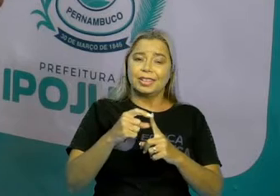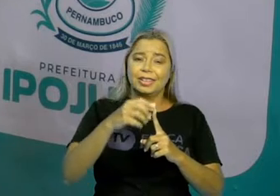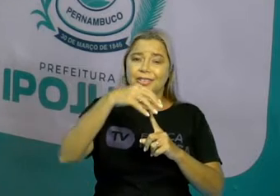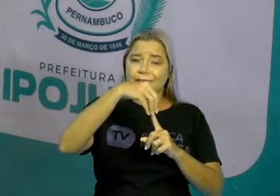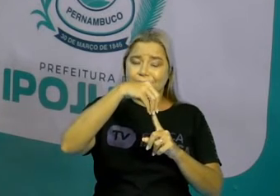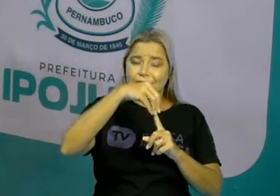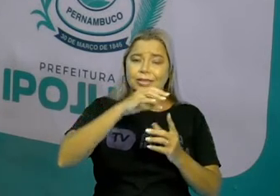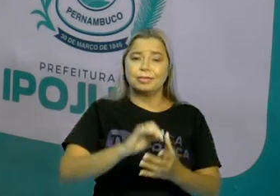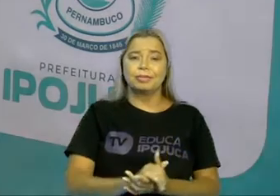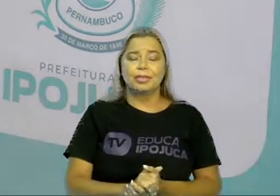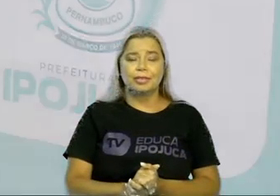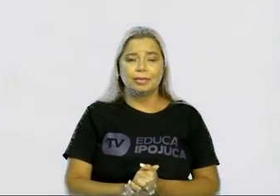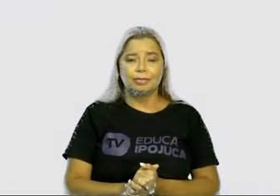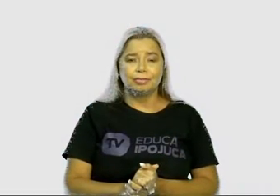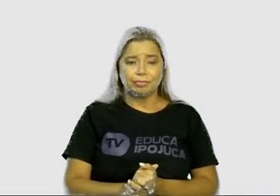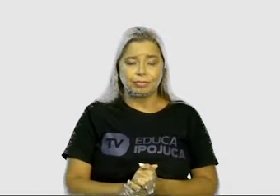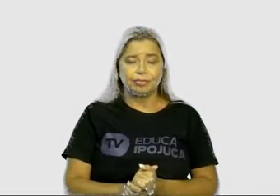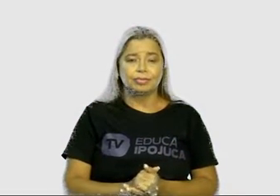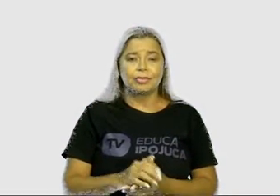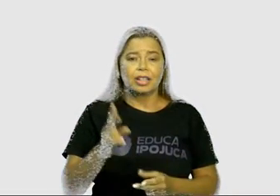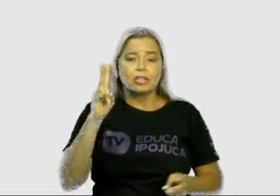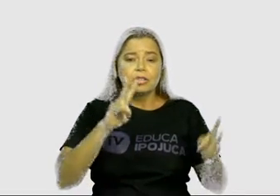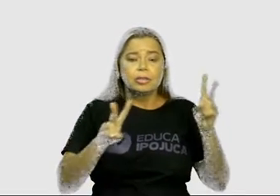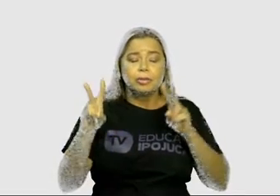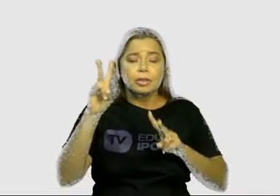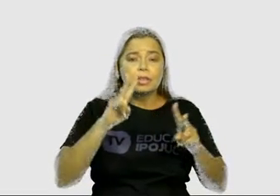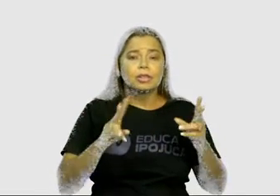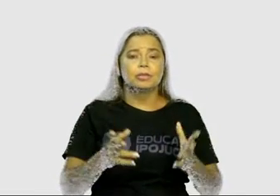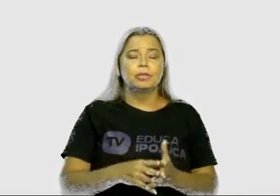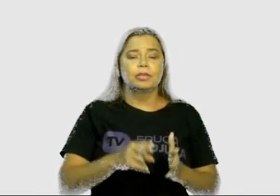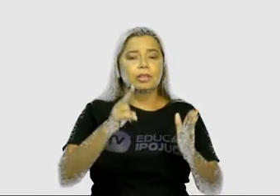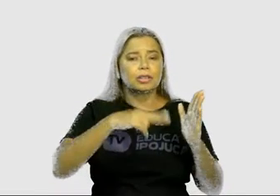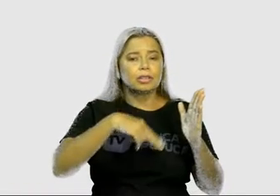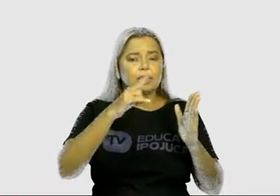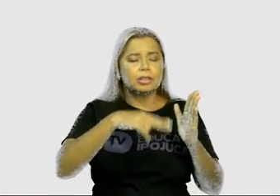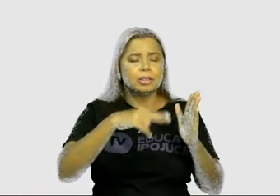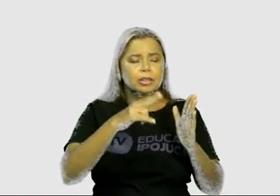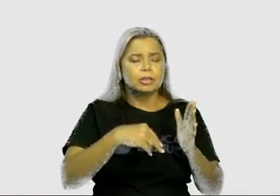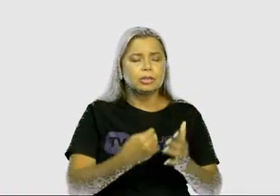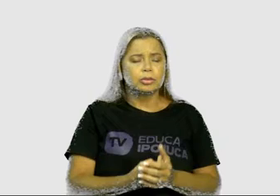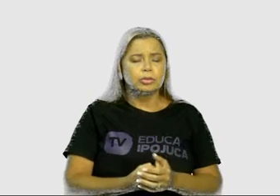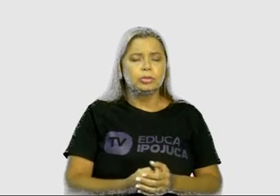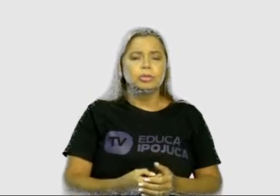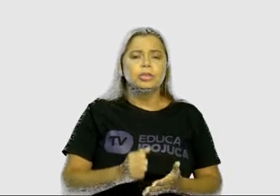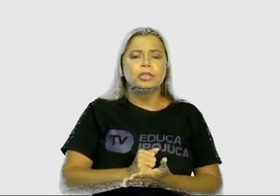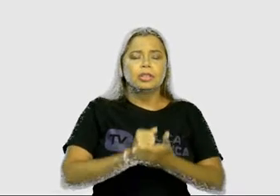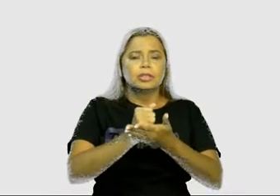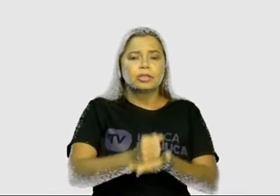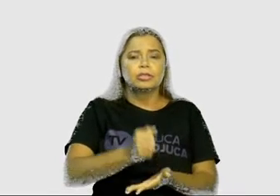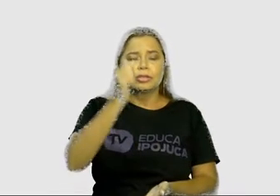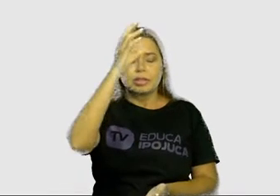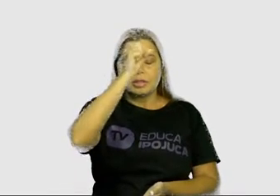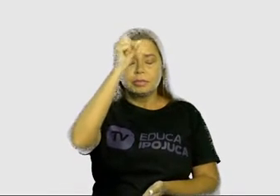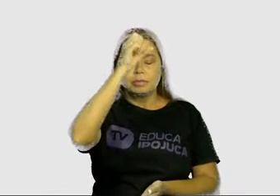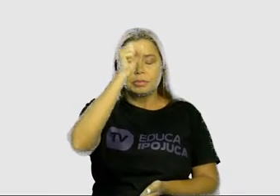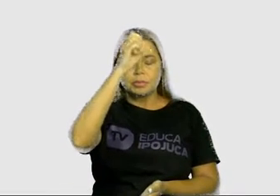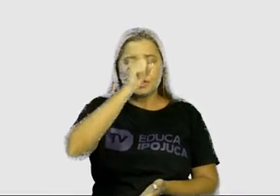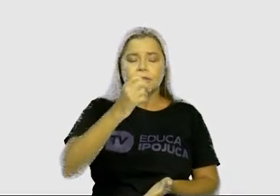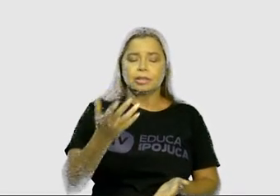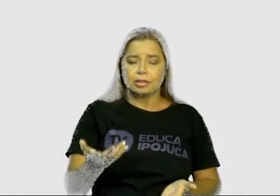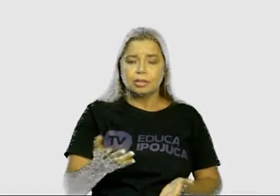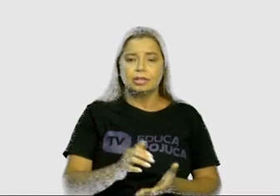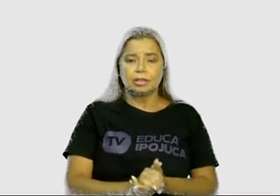Percebendo isso, a gente viu que a leitura traz aprendizagem, e que a gente aprendeu essas